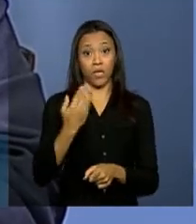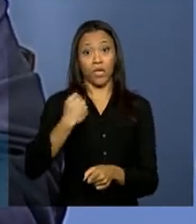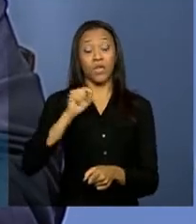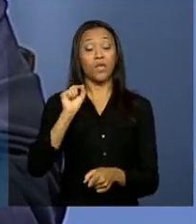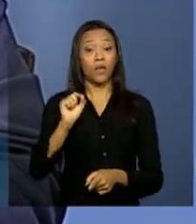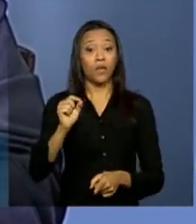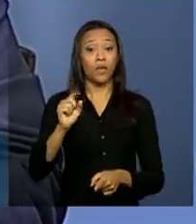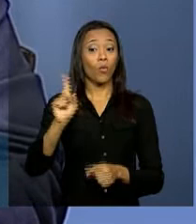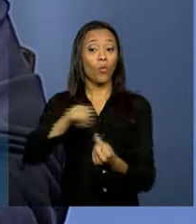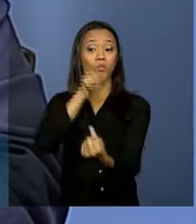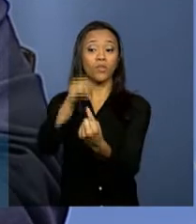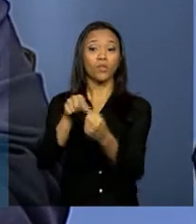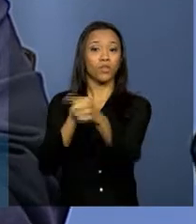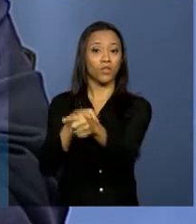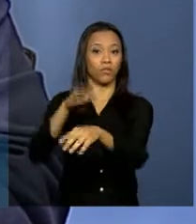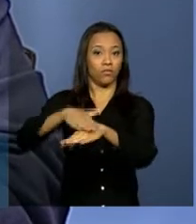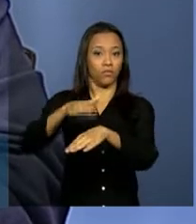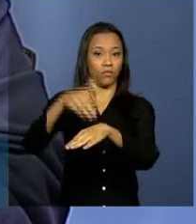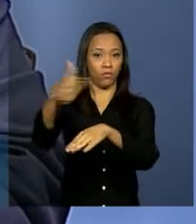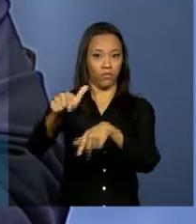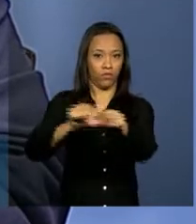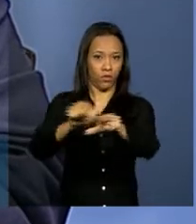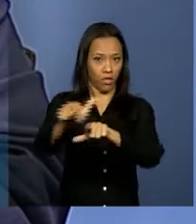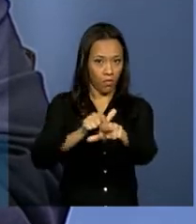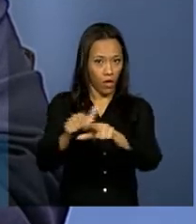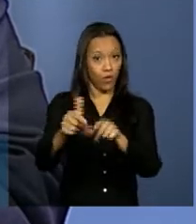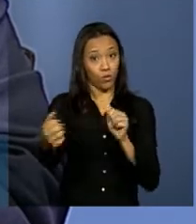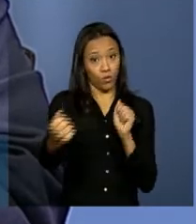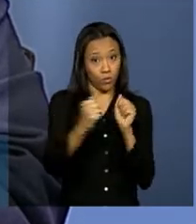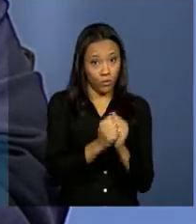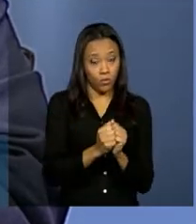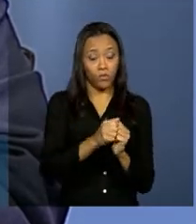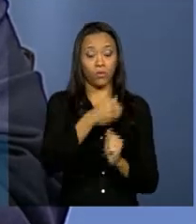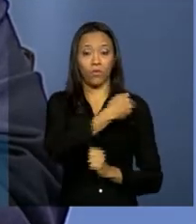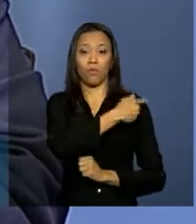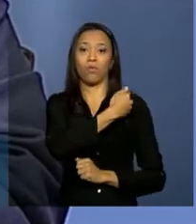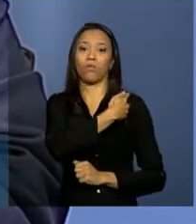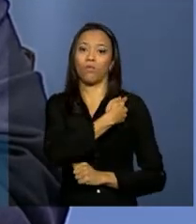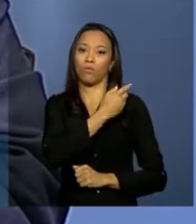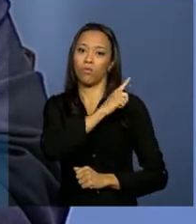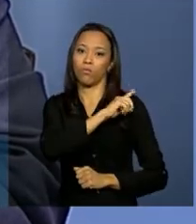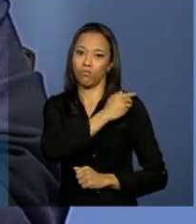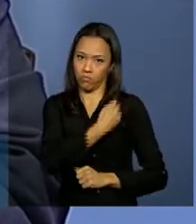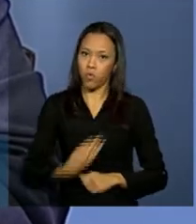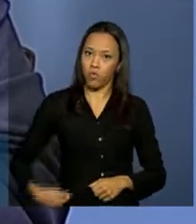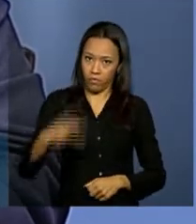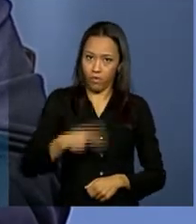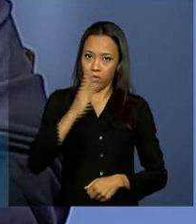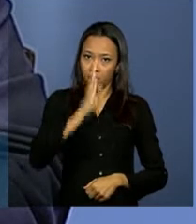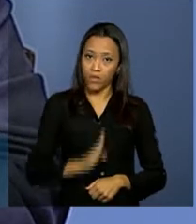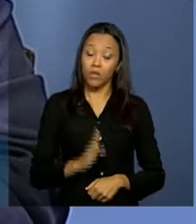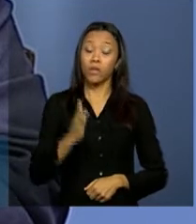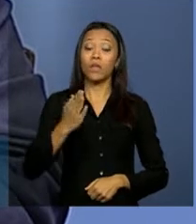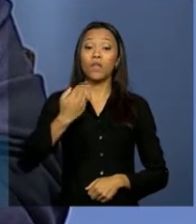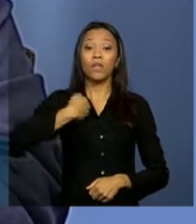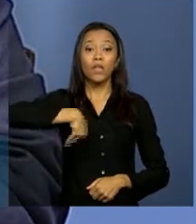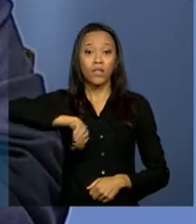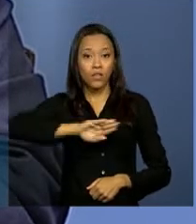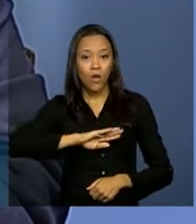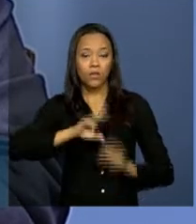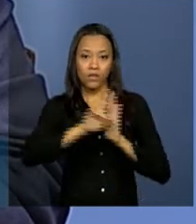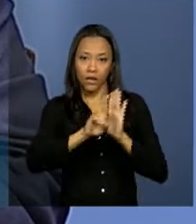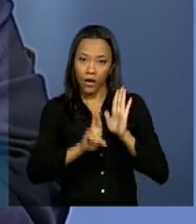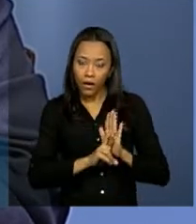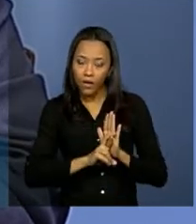desenvolver, junto com o governo brasileiro, os argumentos e a defesa de que as nossas medidas